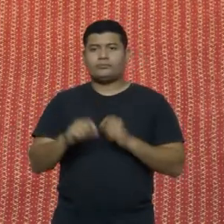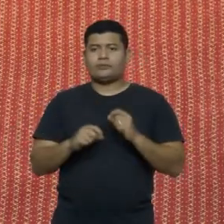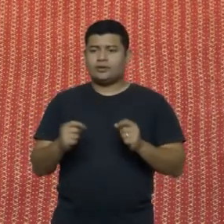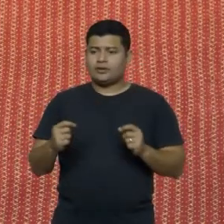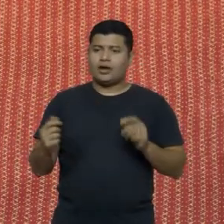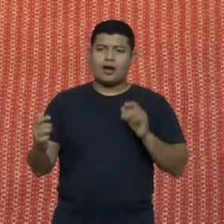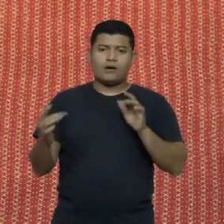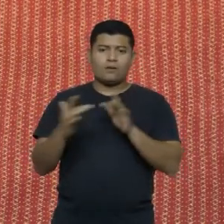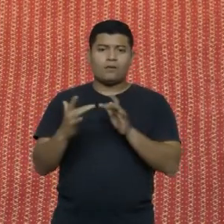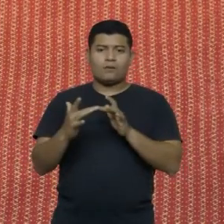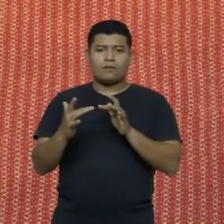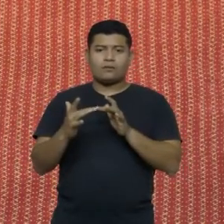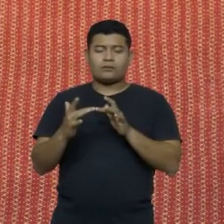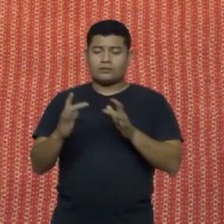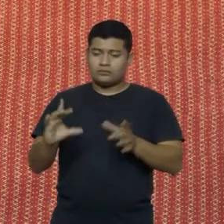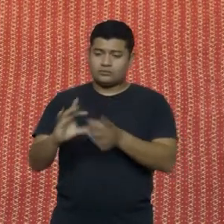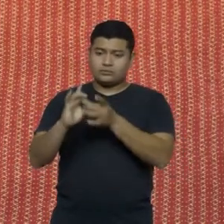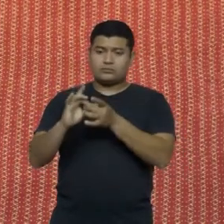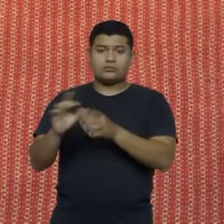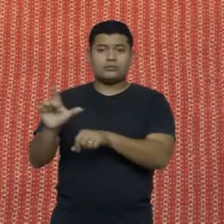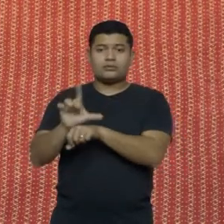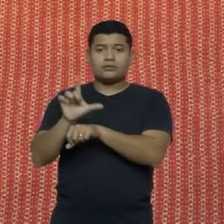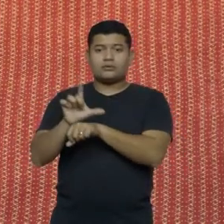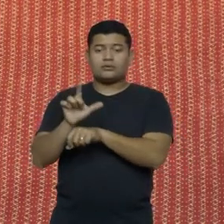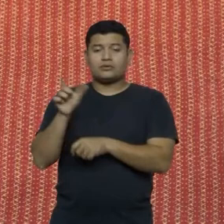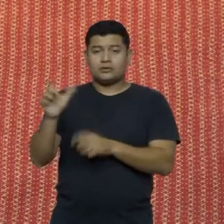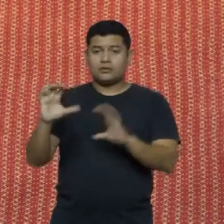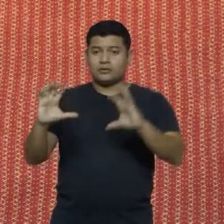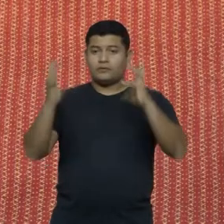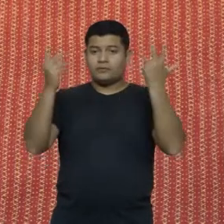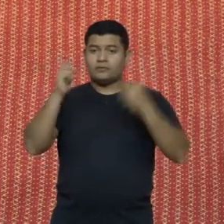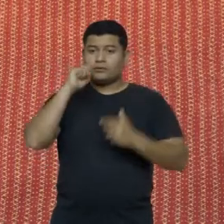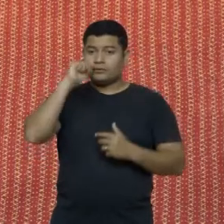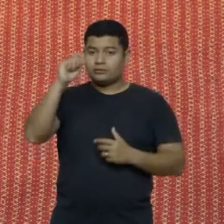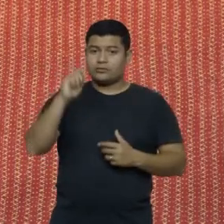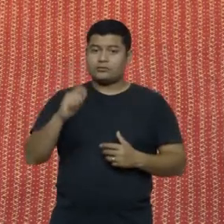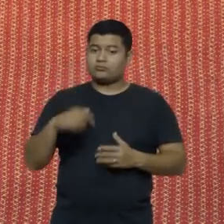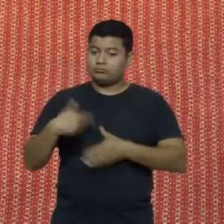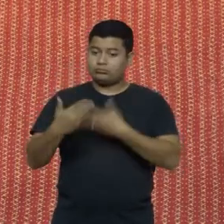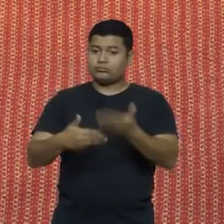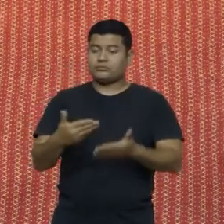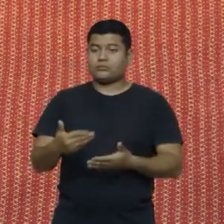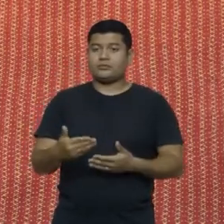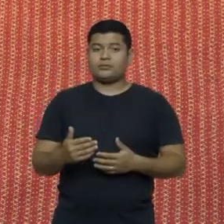com Lajes. E a festa do Pinhão, talvez depois da festa